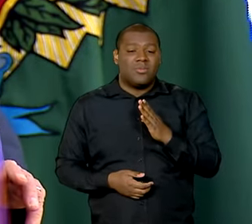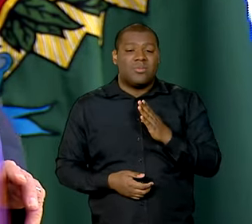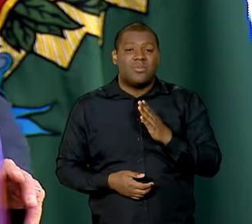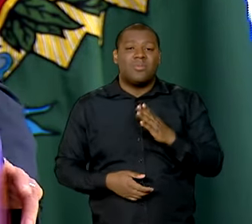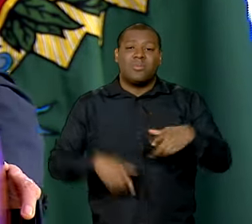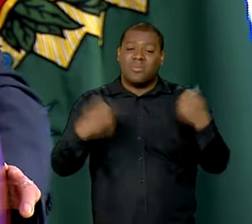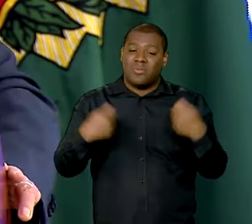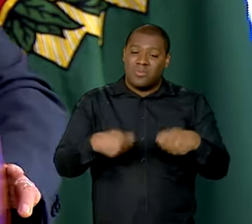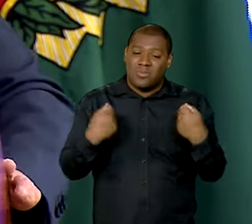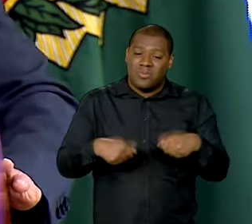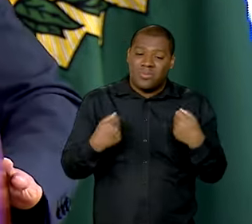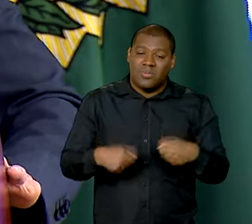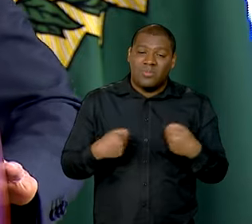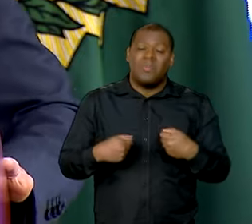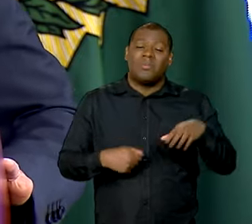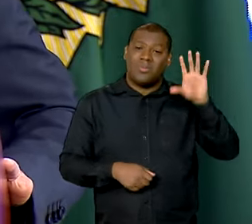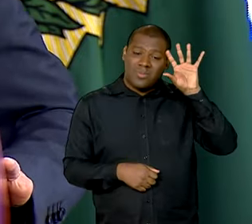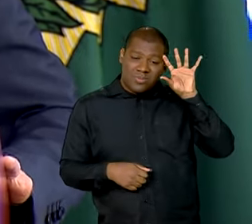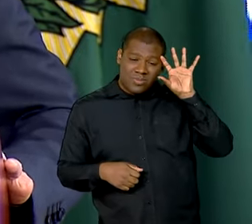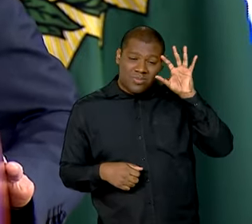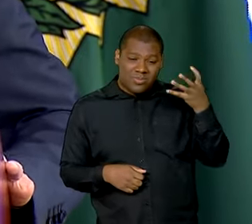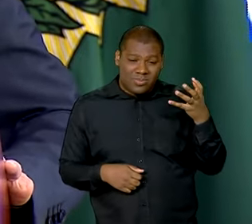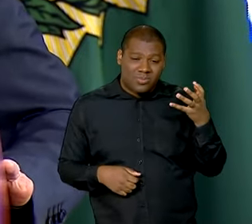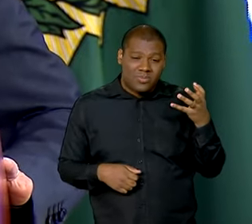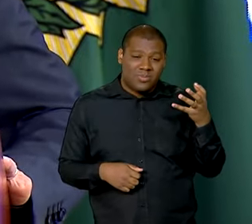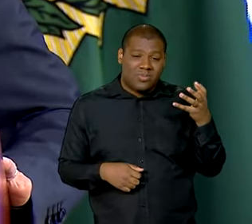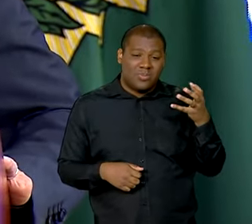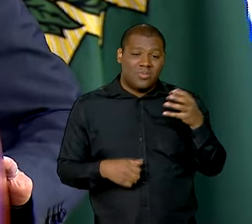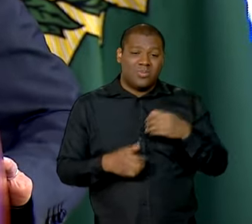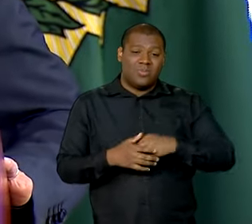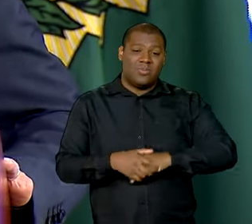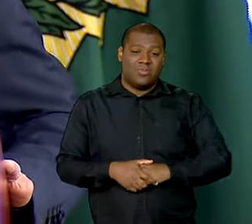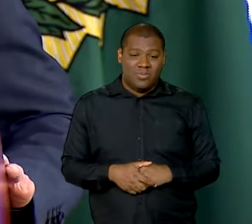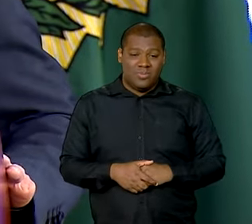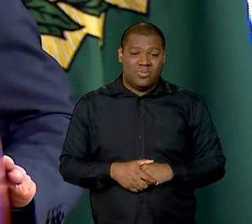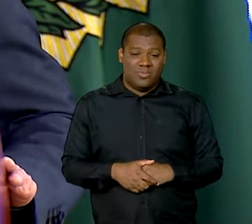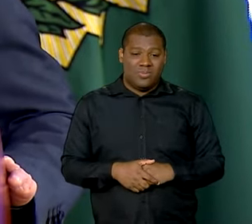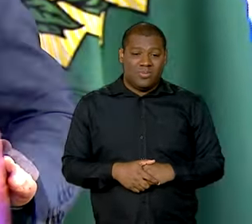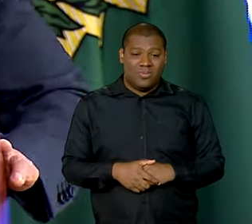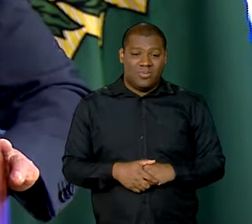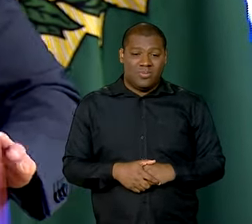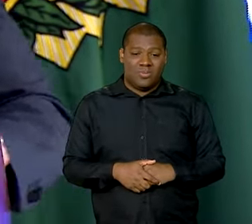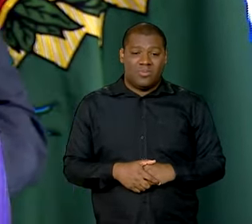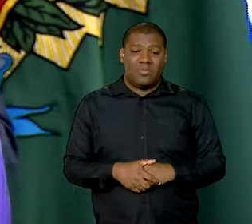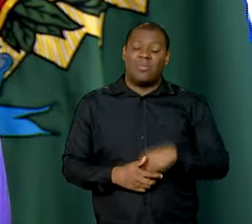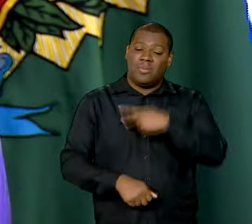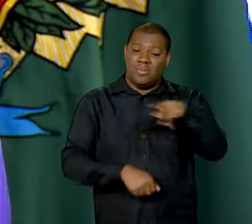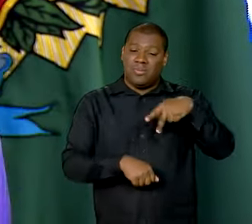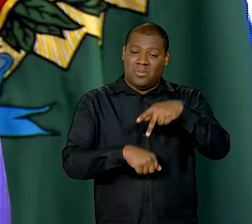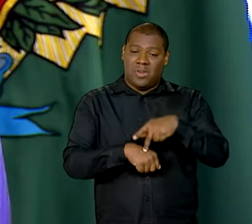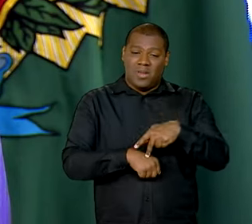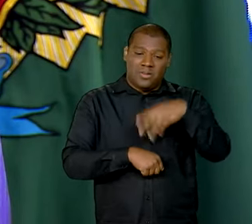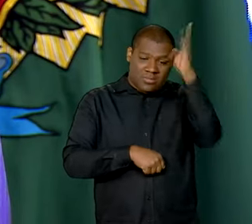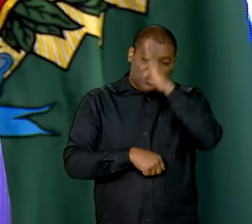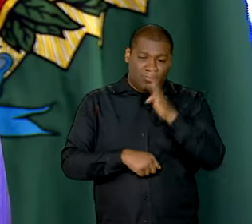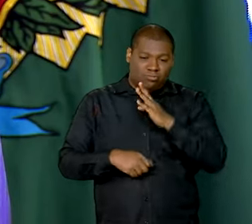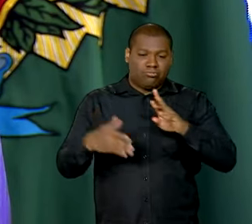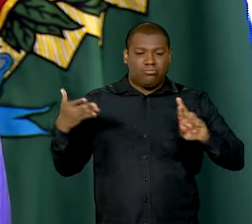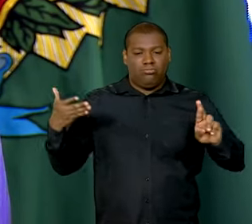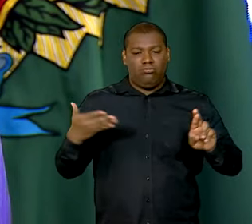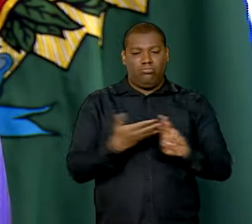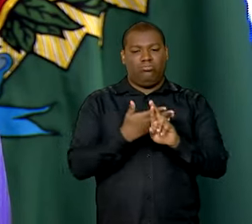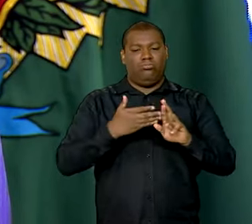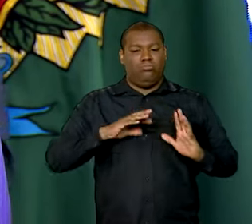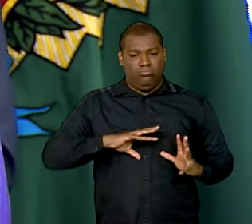uma decisão de querer se transformar em um grande país. A gente vai ser um grande país